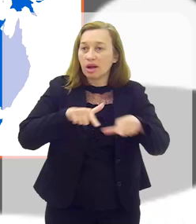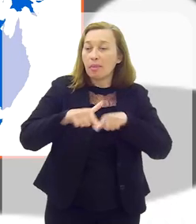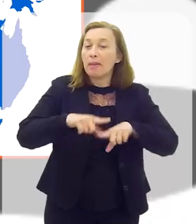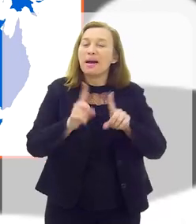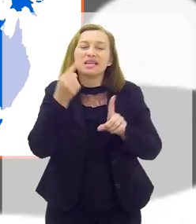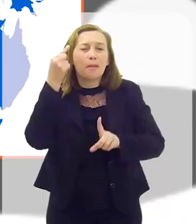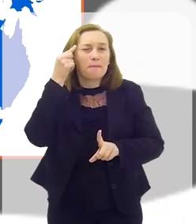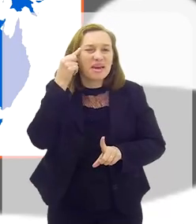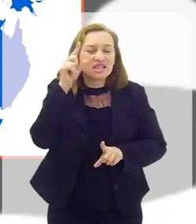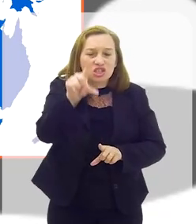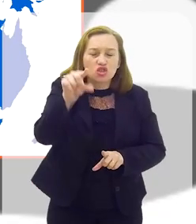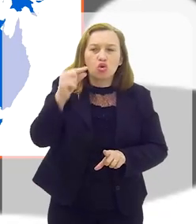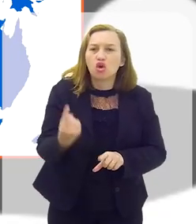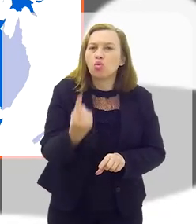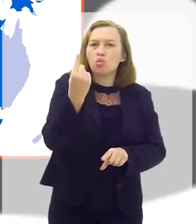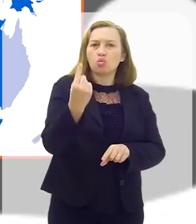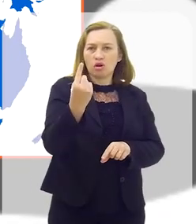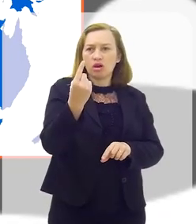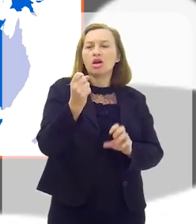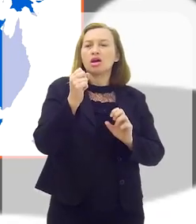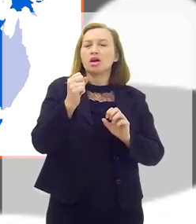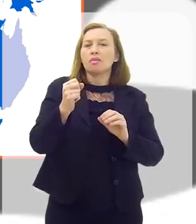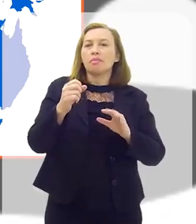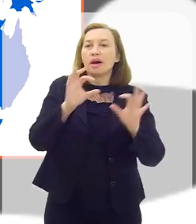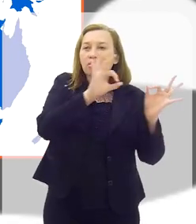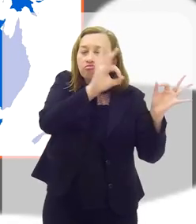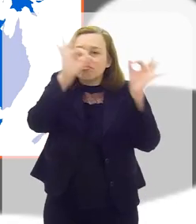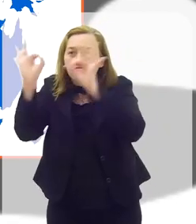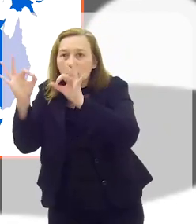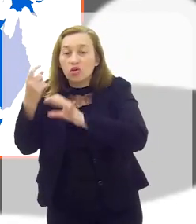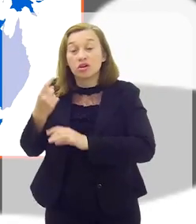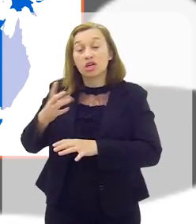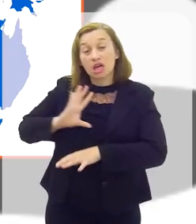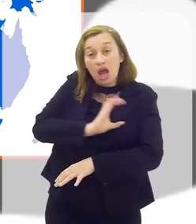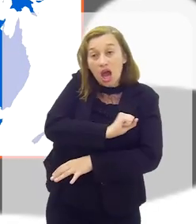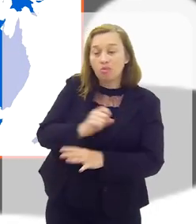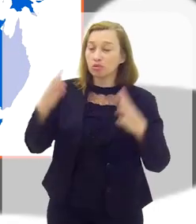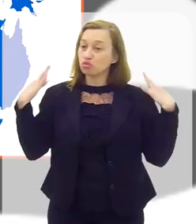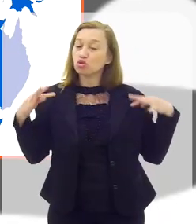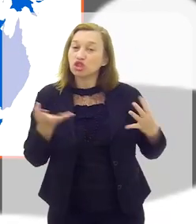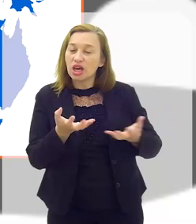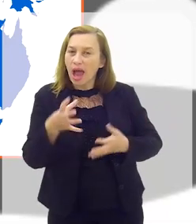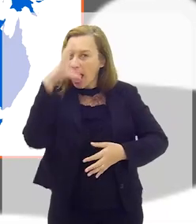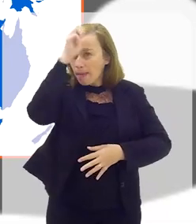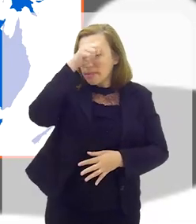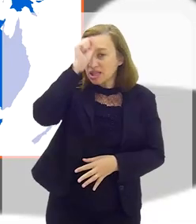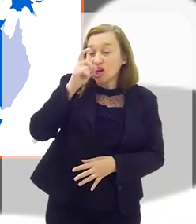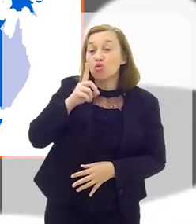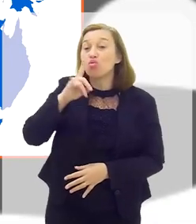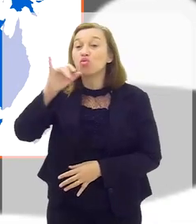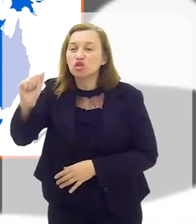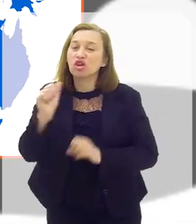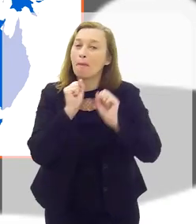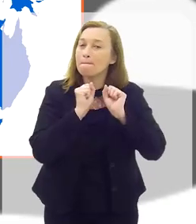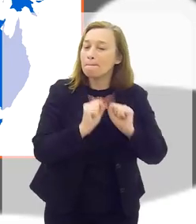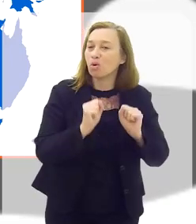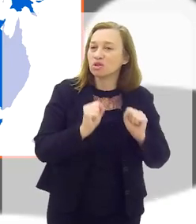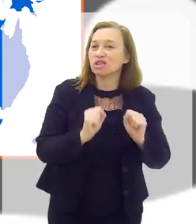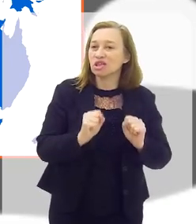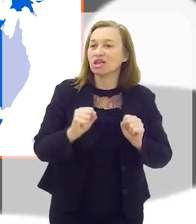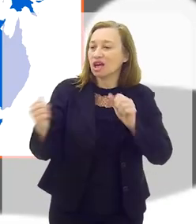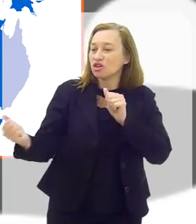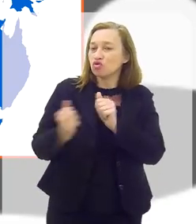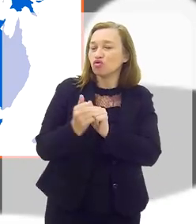relevantes para o espectador que ama o turismo, que quer aprender e quer um dia poder